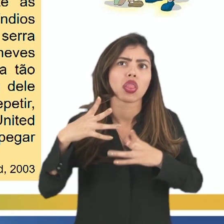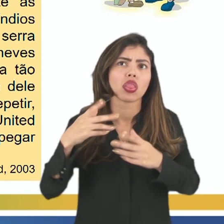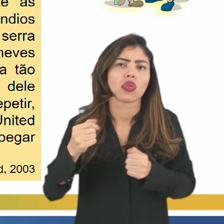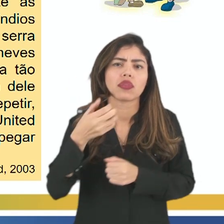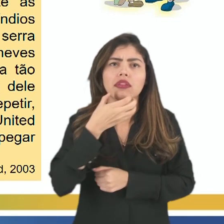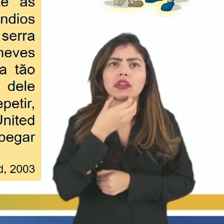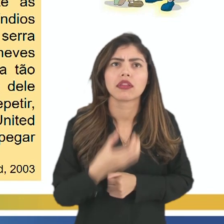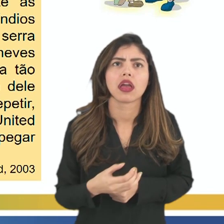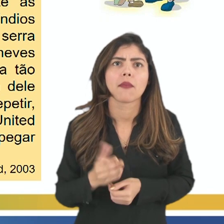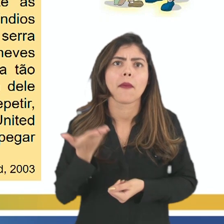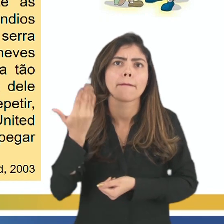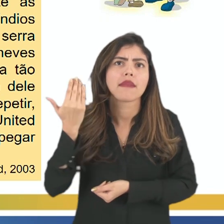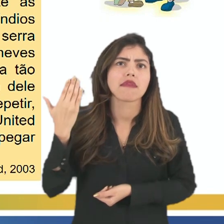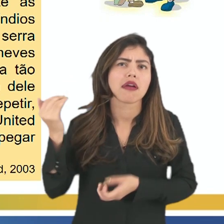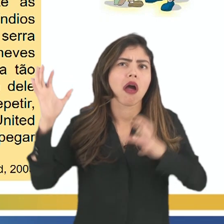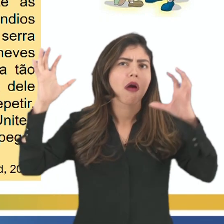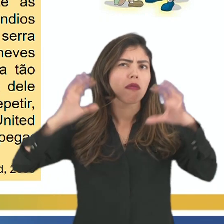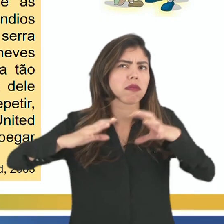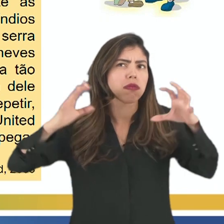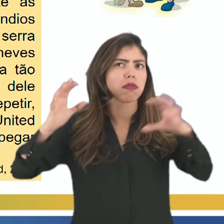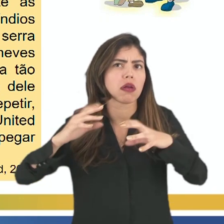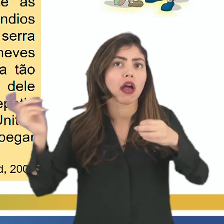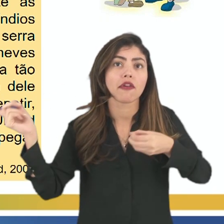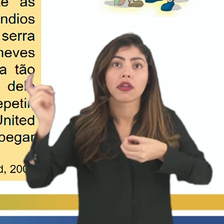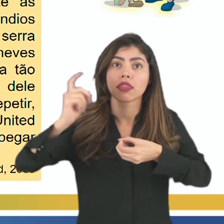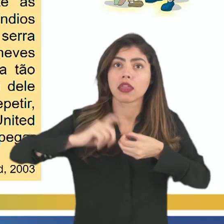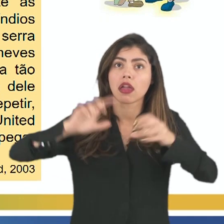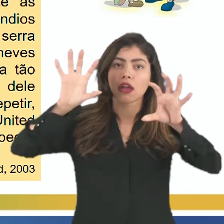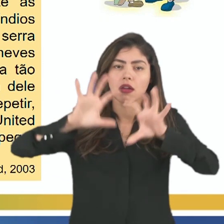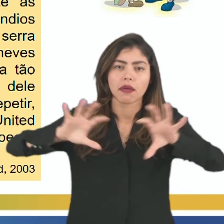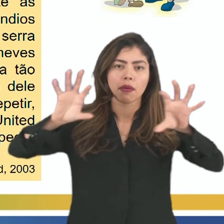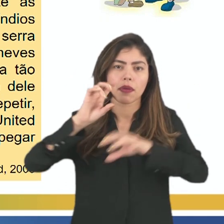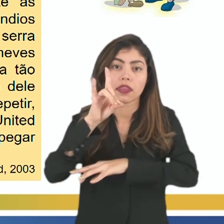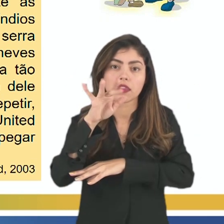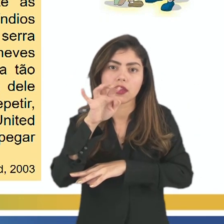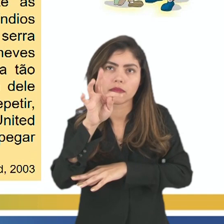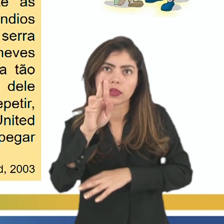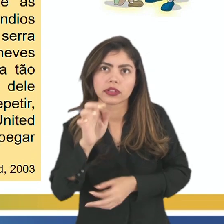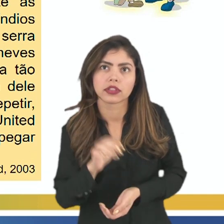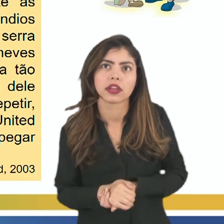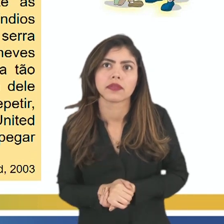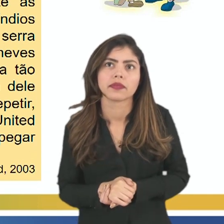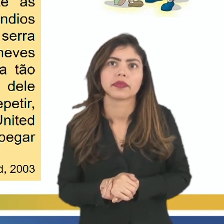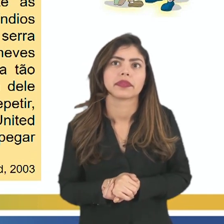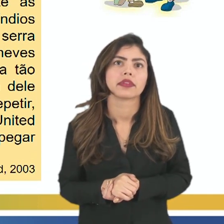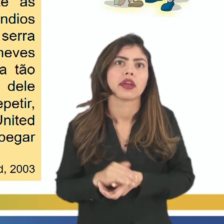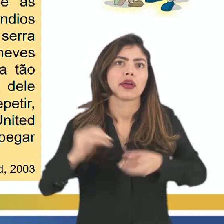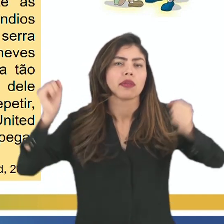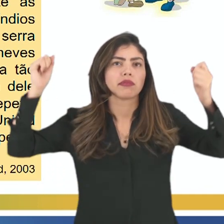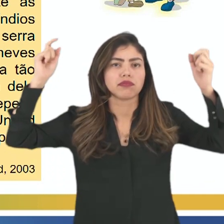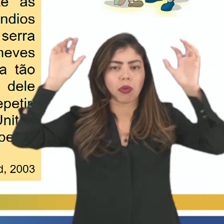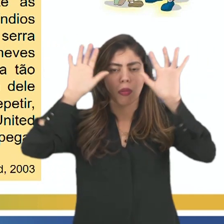dezembro, quando passavam as chuvas e o ar tornava-se diamante, a Serra Nevada de Santa Marta